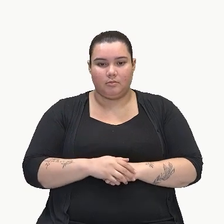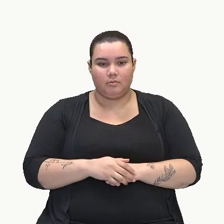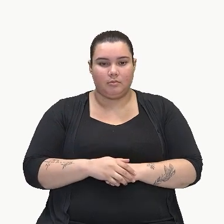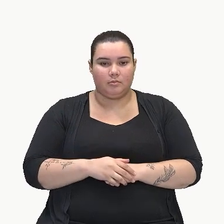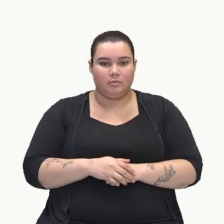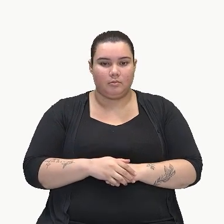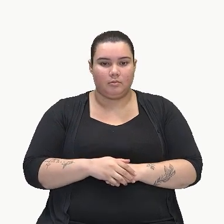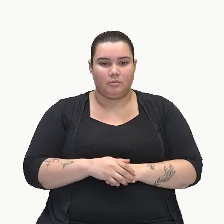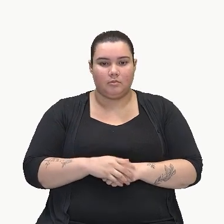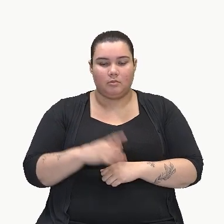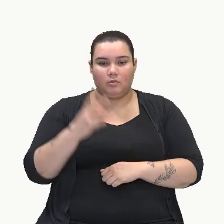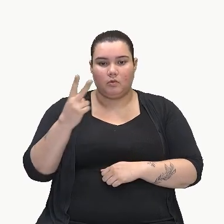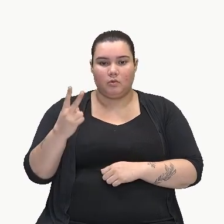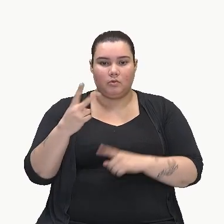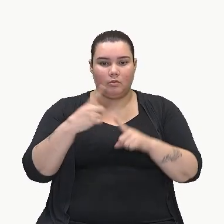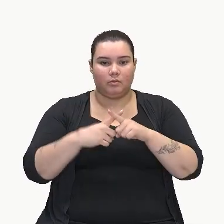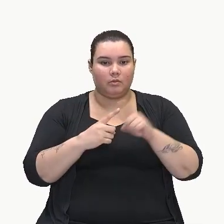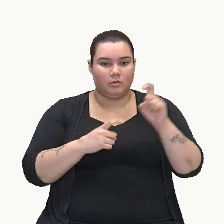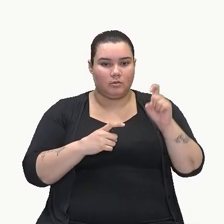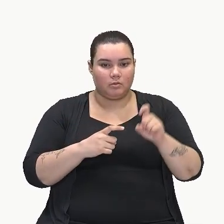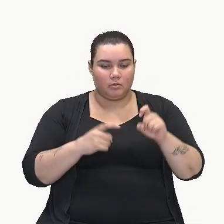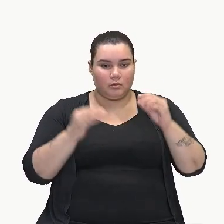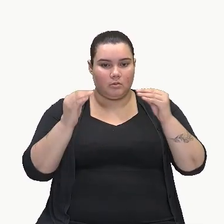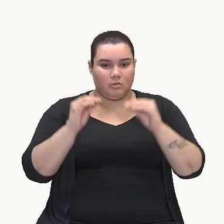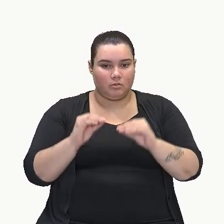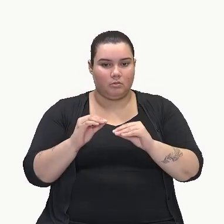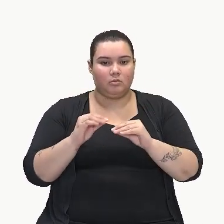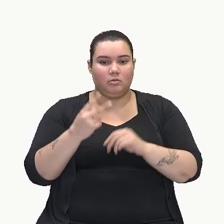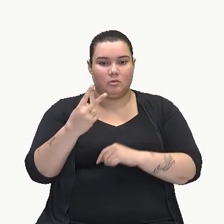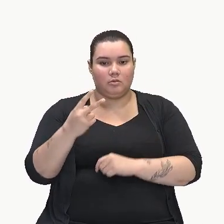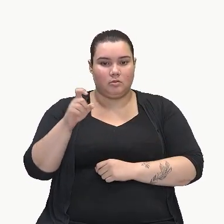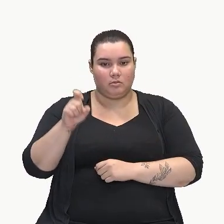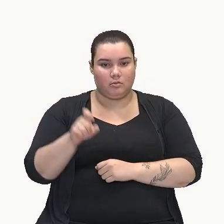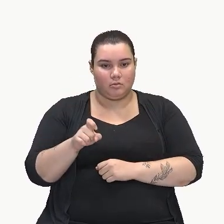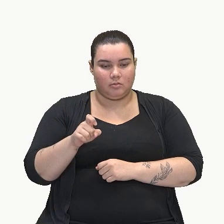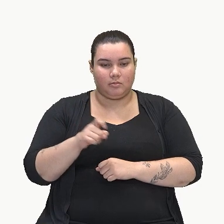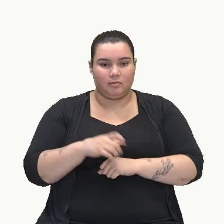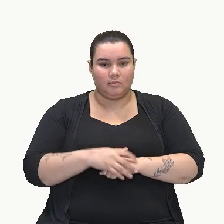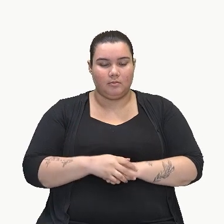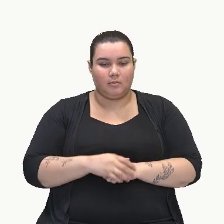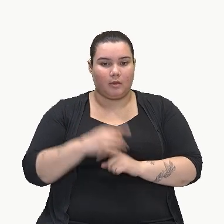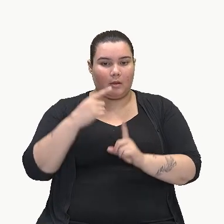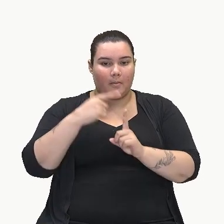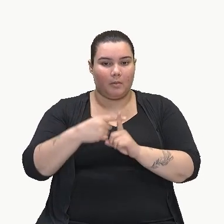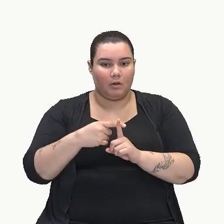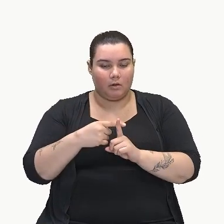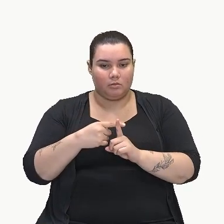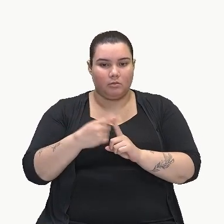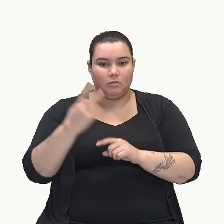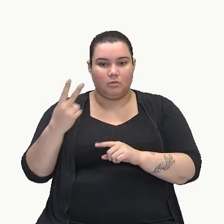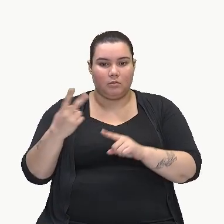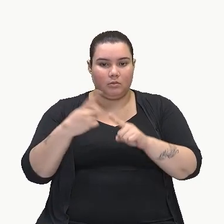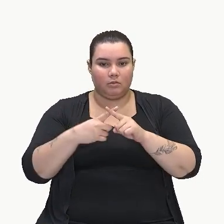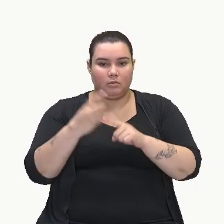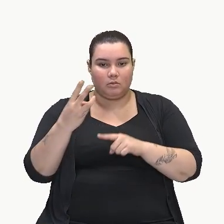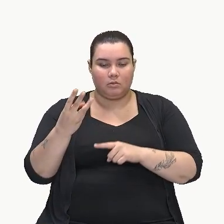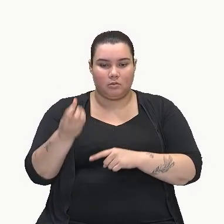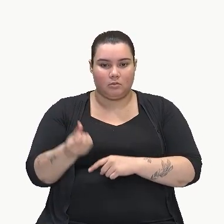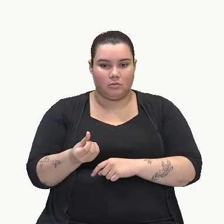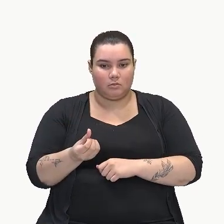Aqui eu tenho 2 vezes X. É o mesmo do que 2X. E o último, 2 vezes 3,